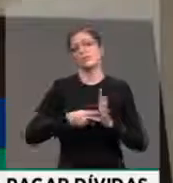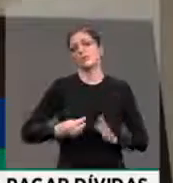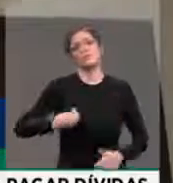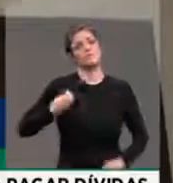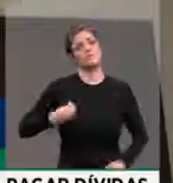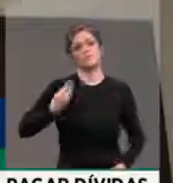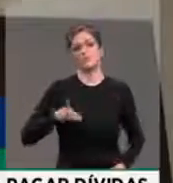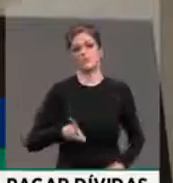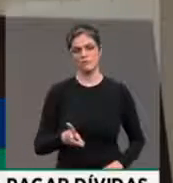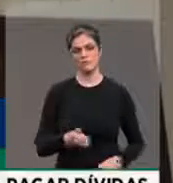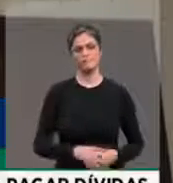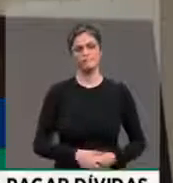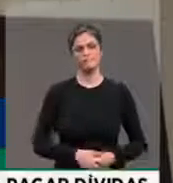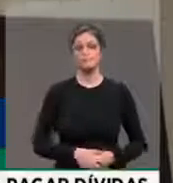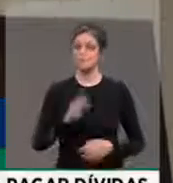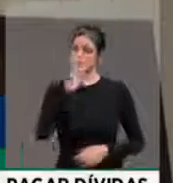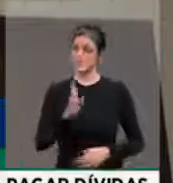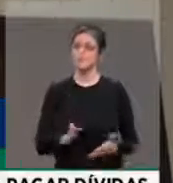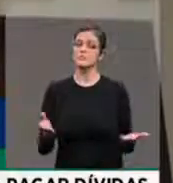Brasil precisa hoje. Garantia de vida.